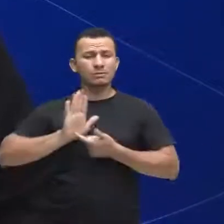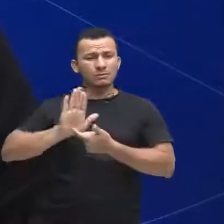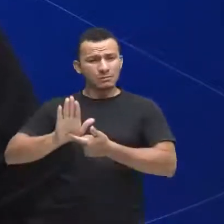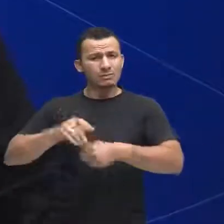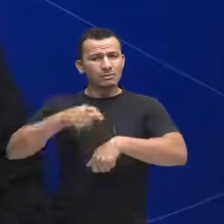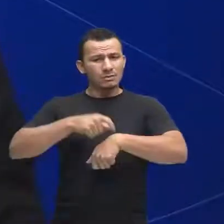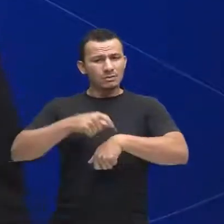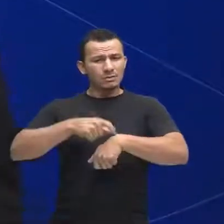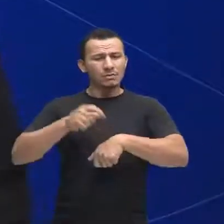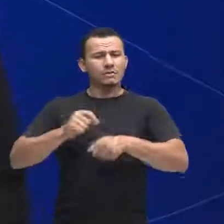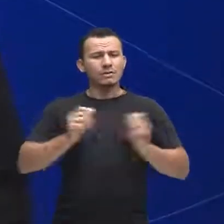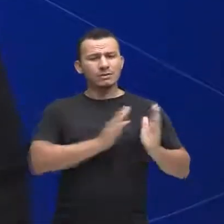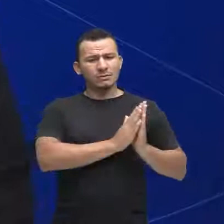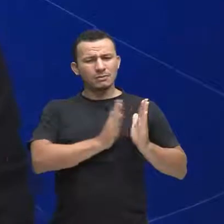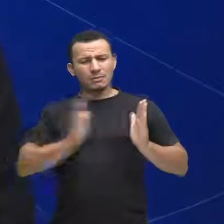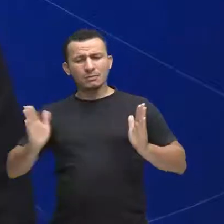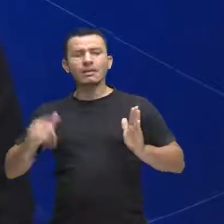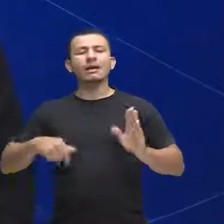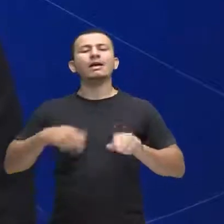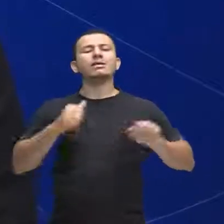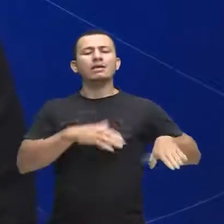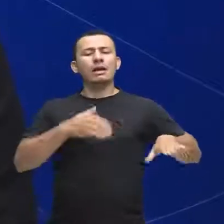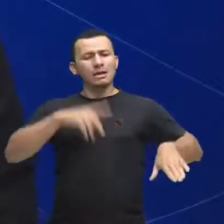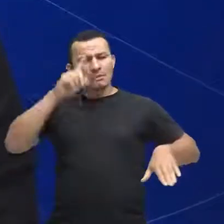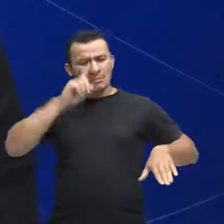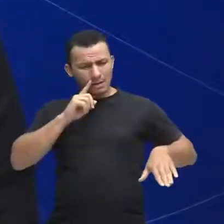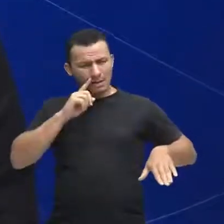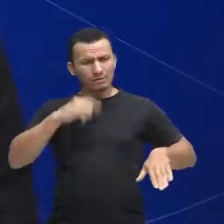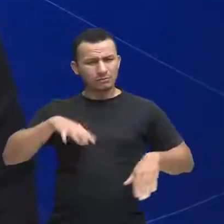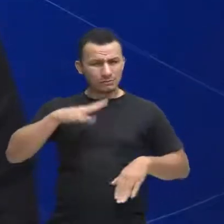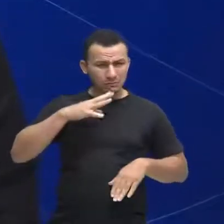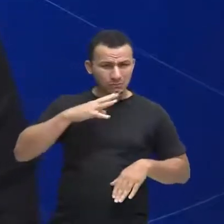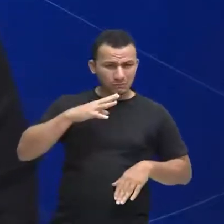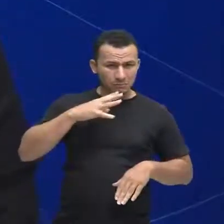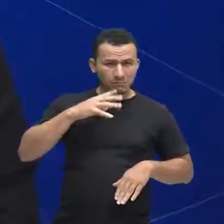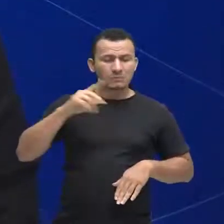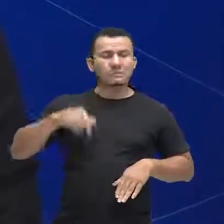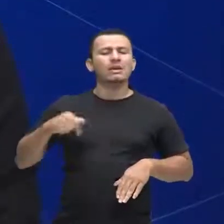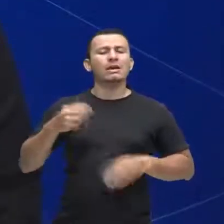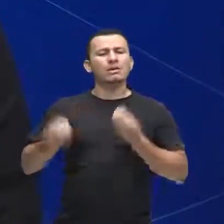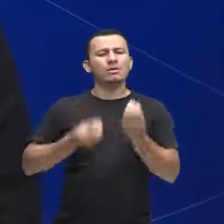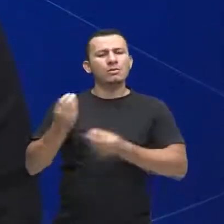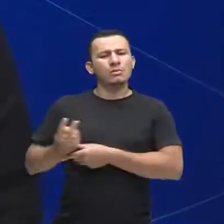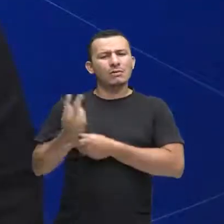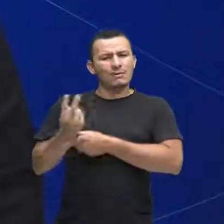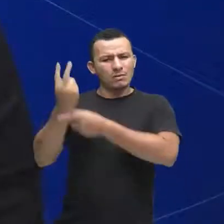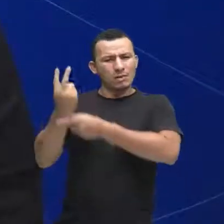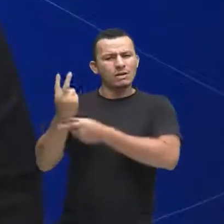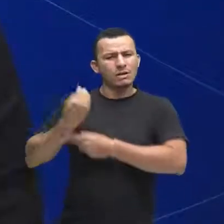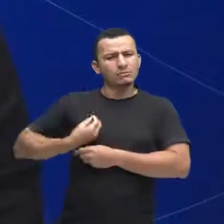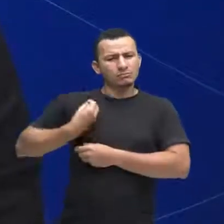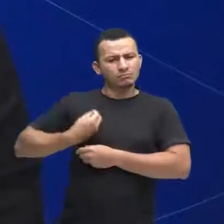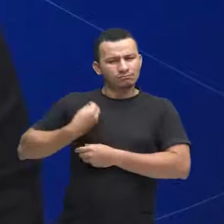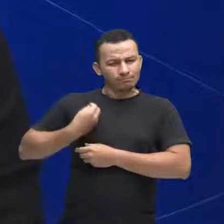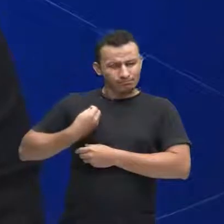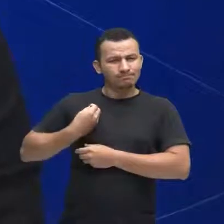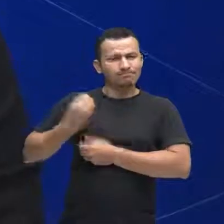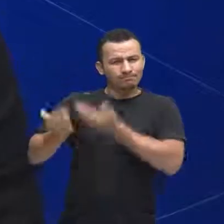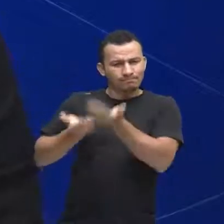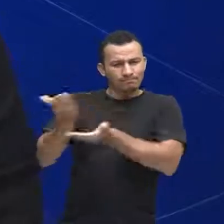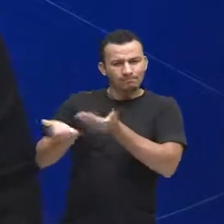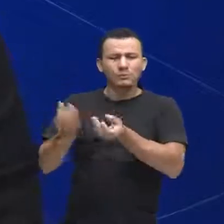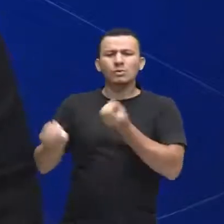durante esse mês, trabalhando a pauta do Setembro Amarelo. Trabalhando essa vertente de valorização da vida, de que